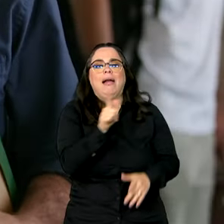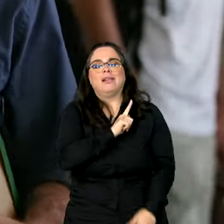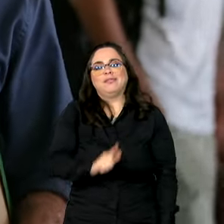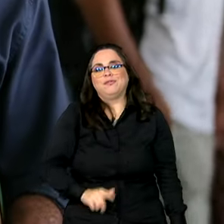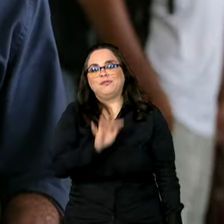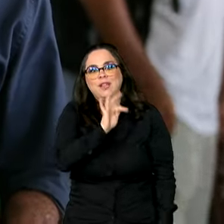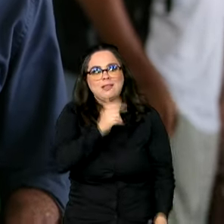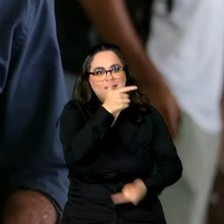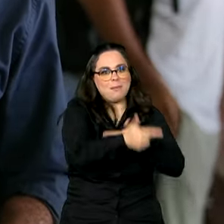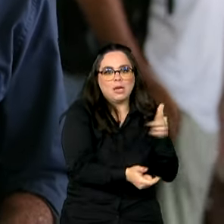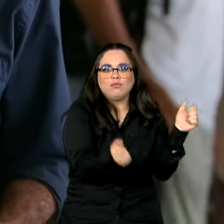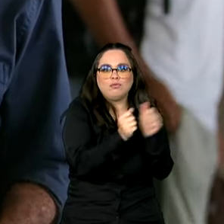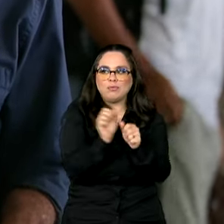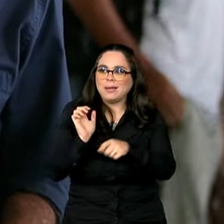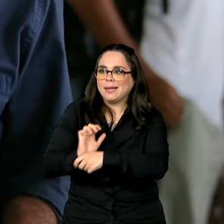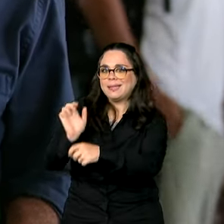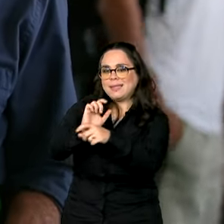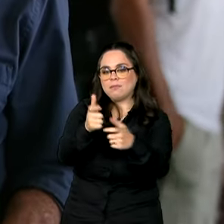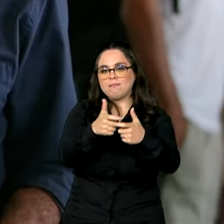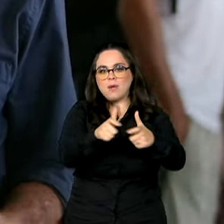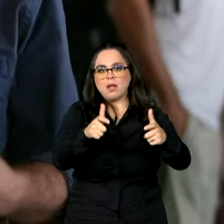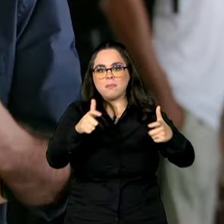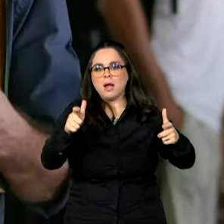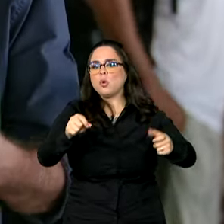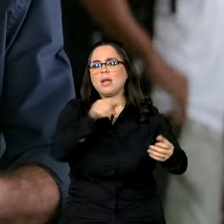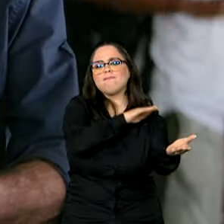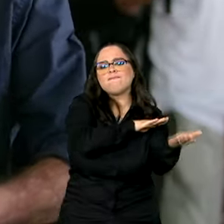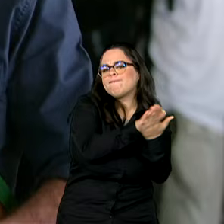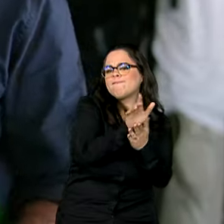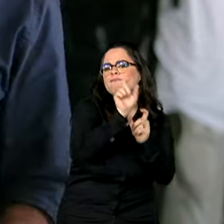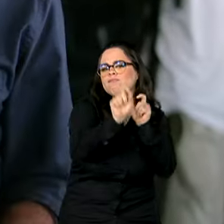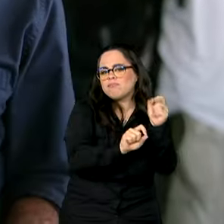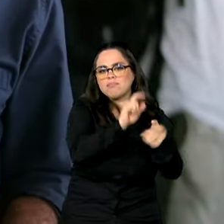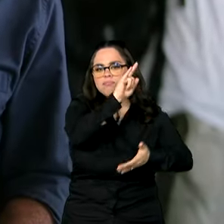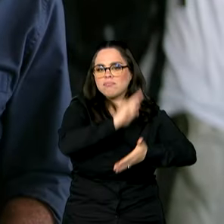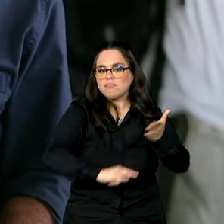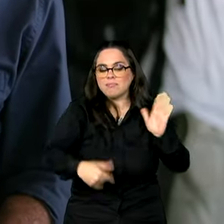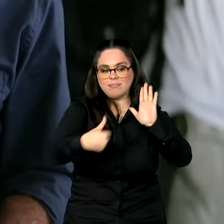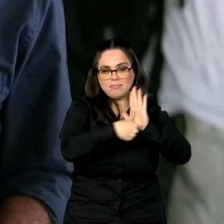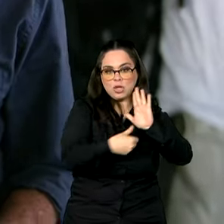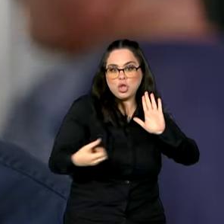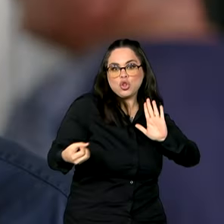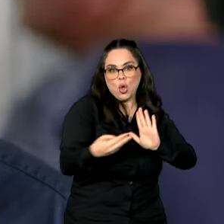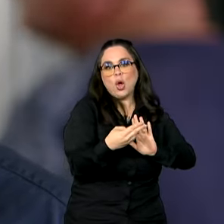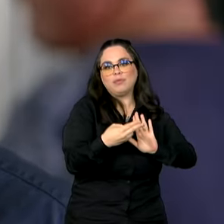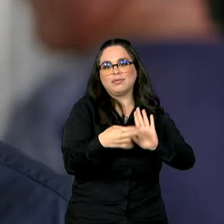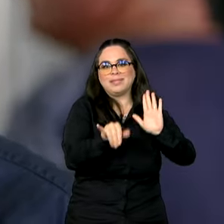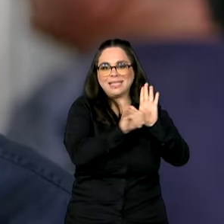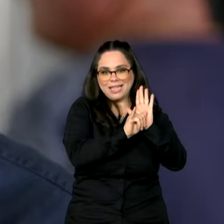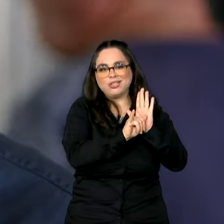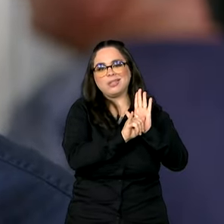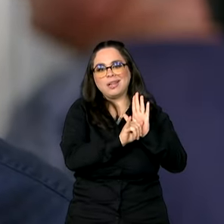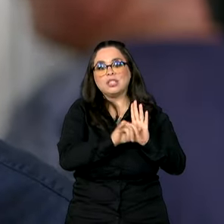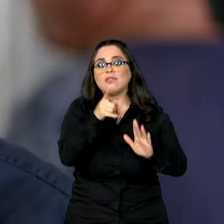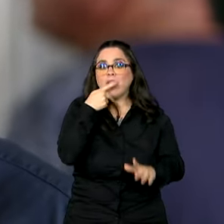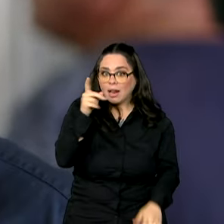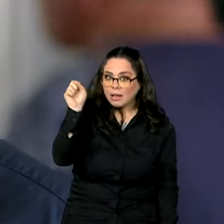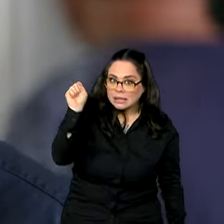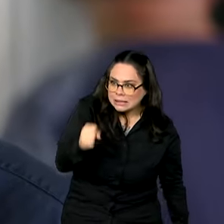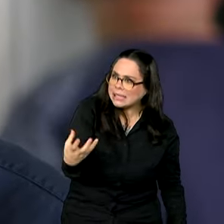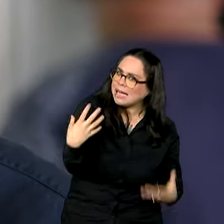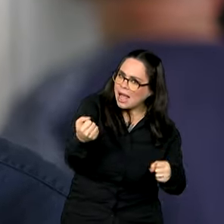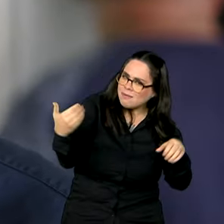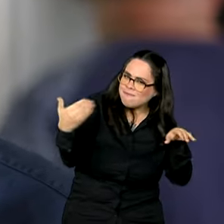tem trabalhado junto com os estados na ampliação da emissão da nova Carteira de Identidade Nacional. Diga sim para essa iniciativa